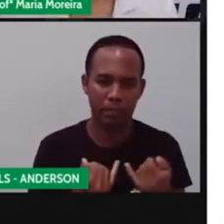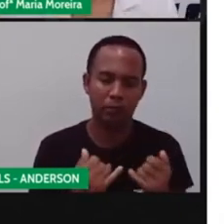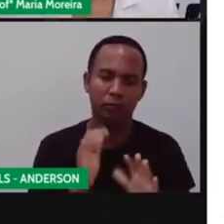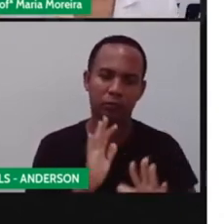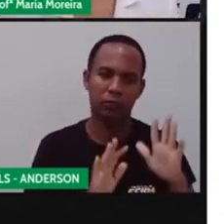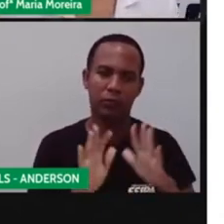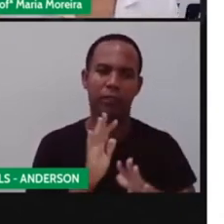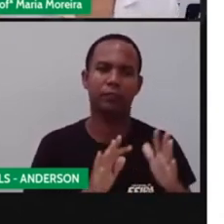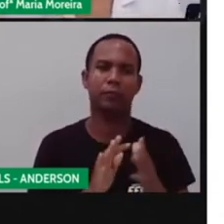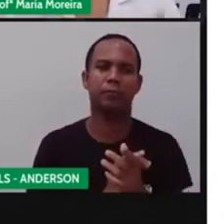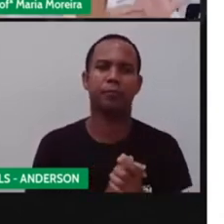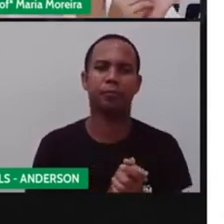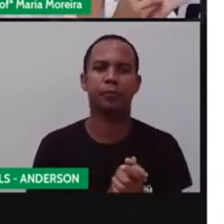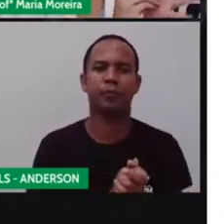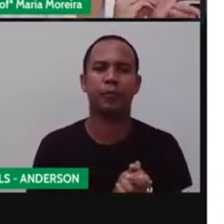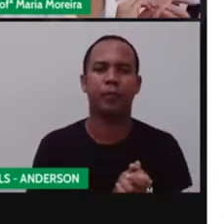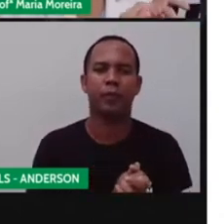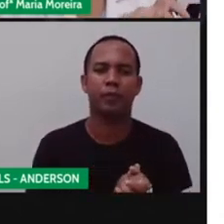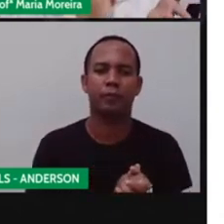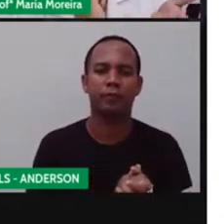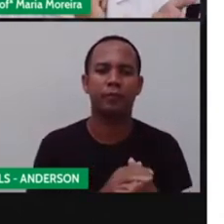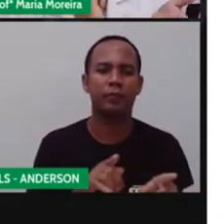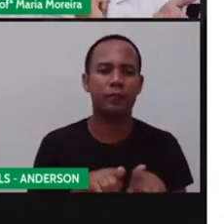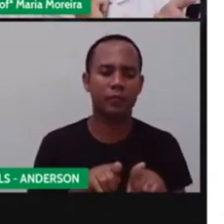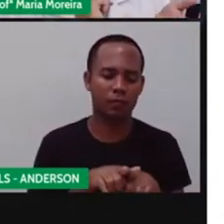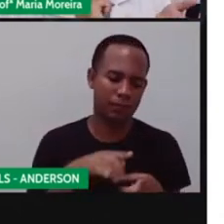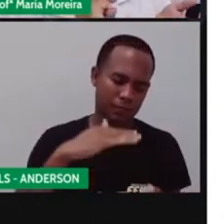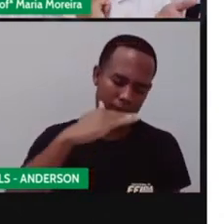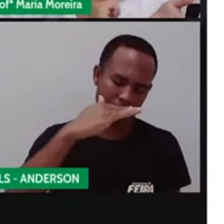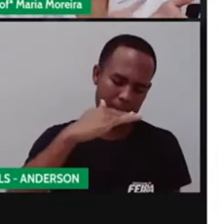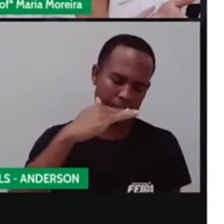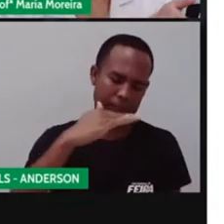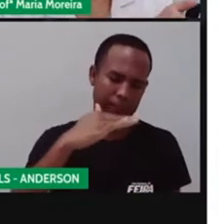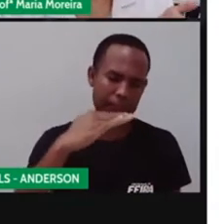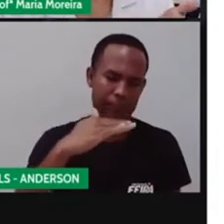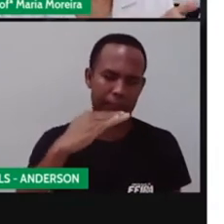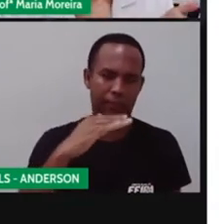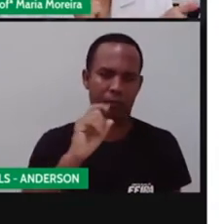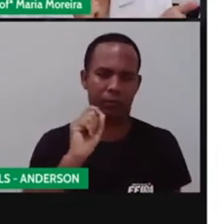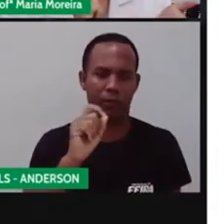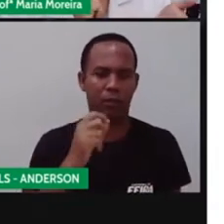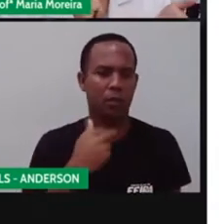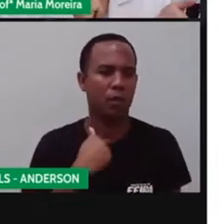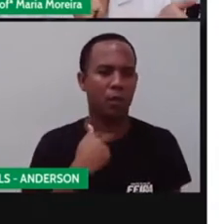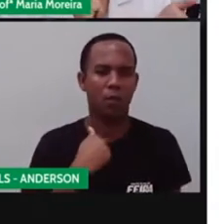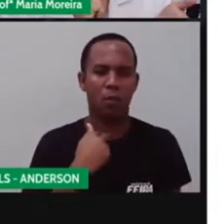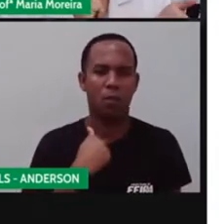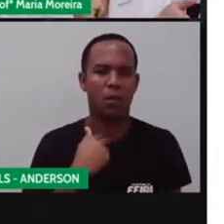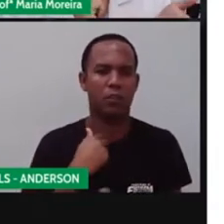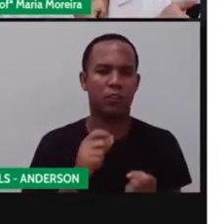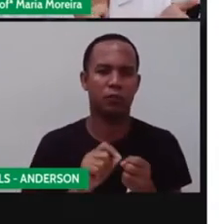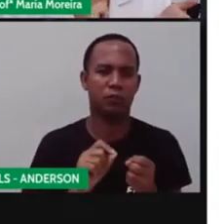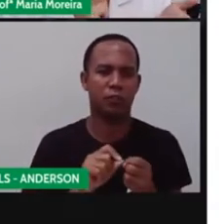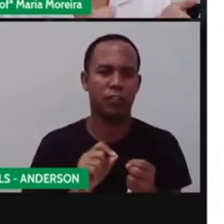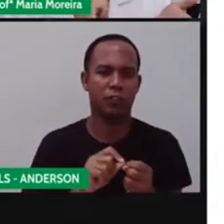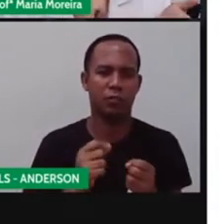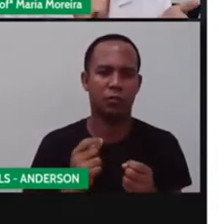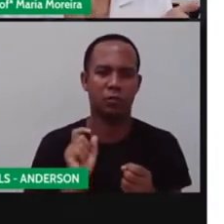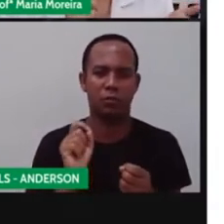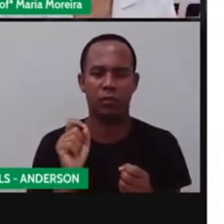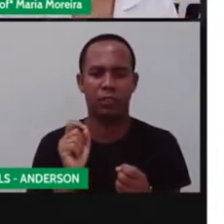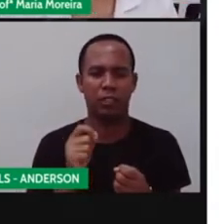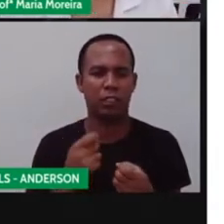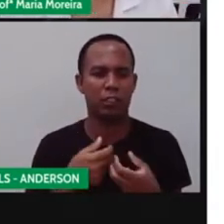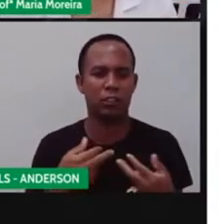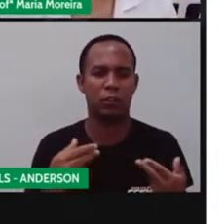verdade, ele vem na caixa lá, tudo direitinho. Ele não pode ser feito com produtos tóxicos e